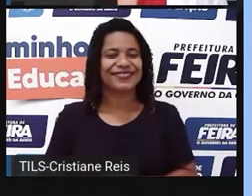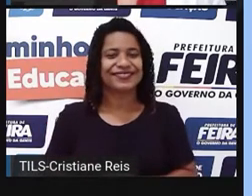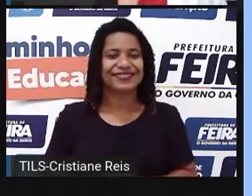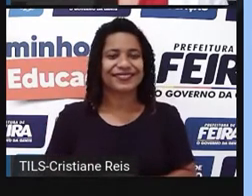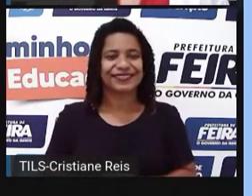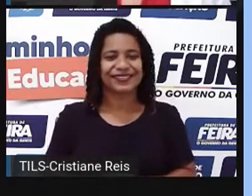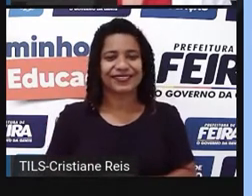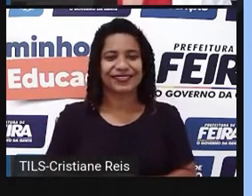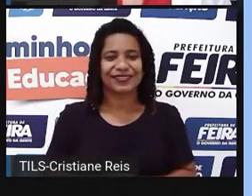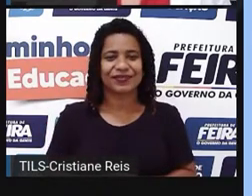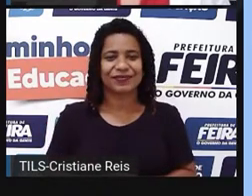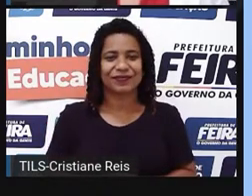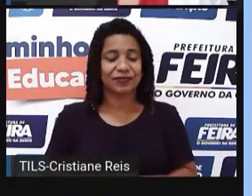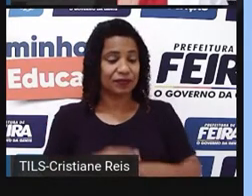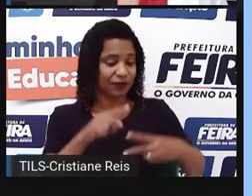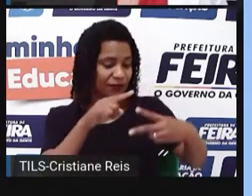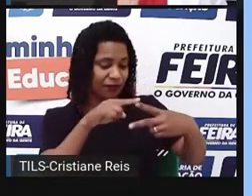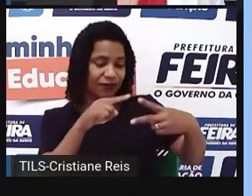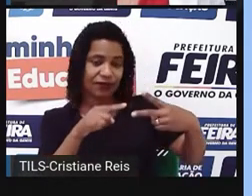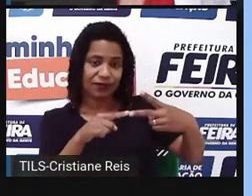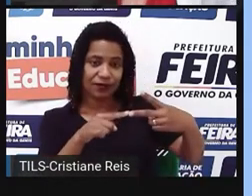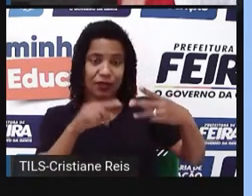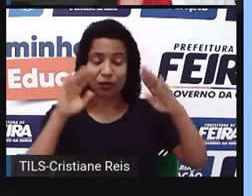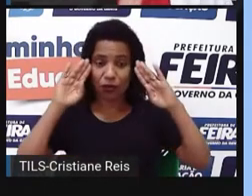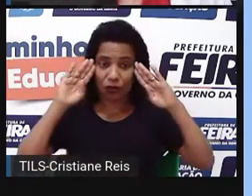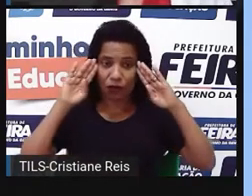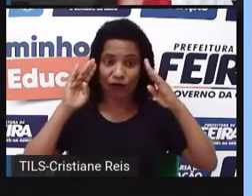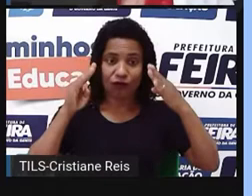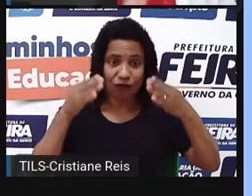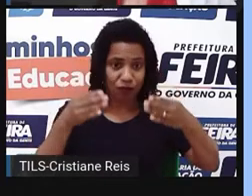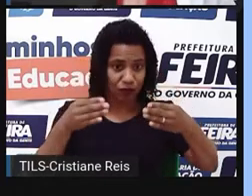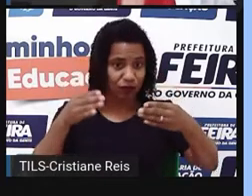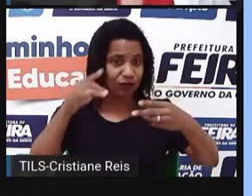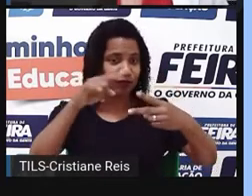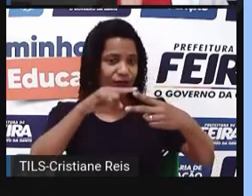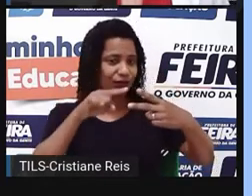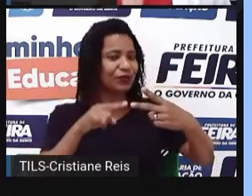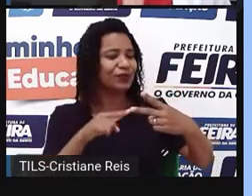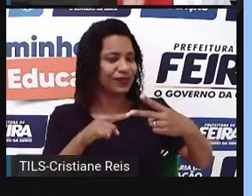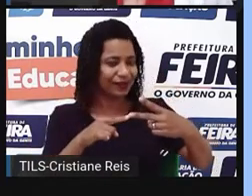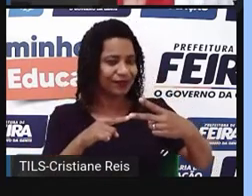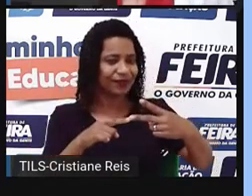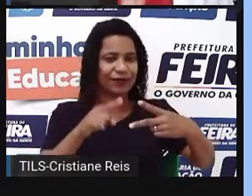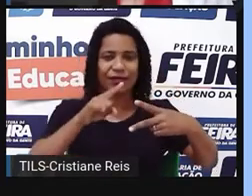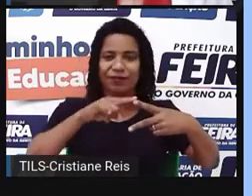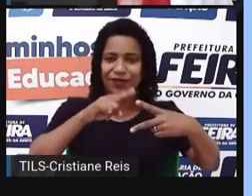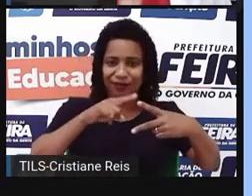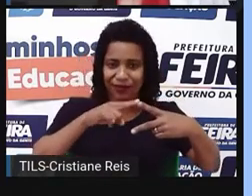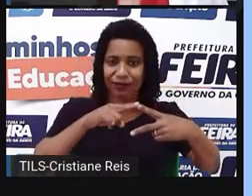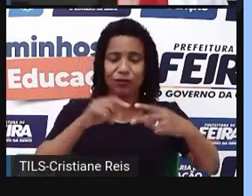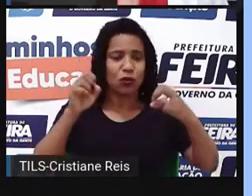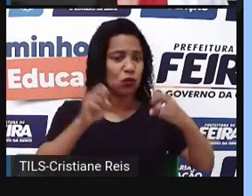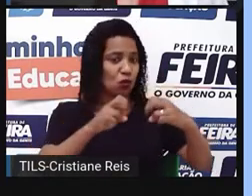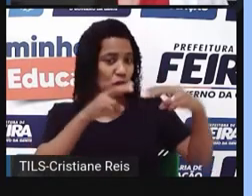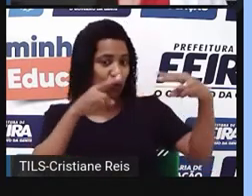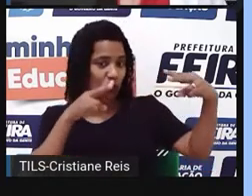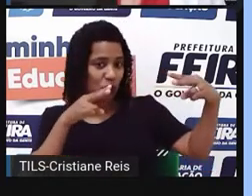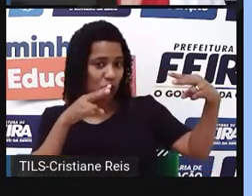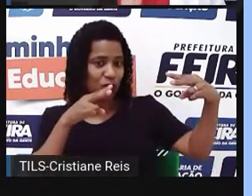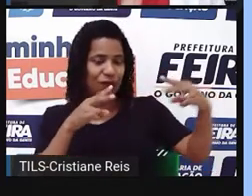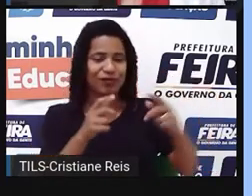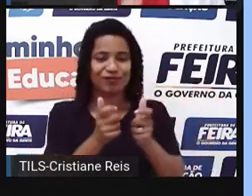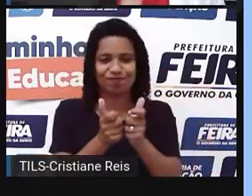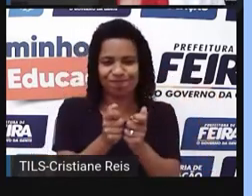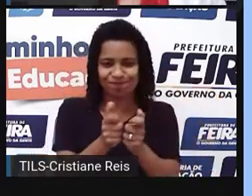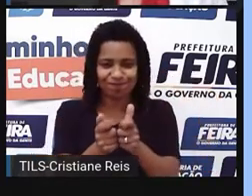O que nós vamos aprender hoje? Hoje nós vamos explorar esse ambiente virtual, do qual eu já